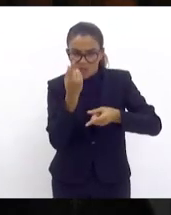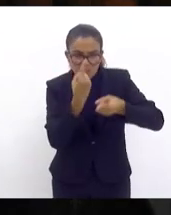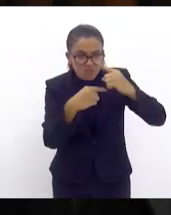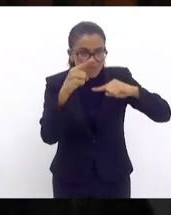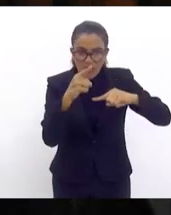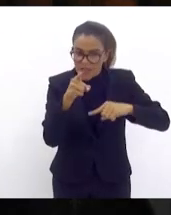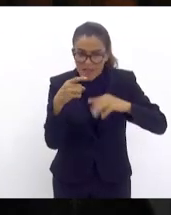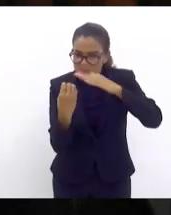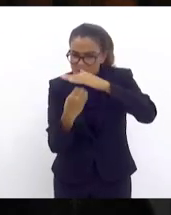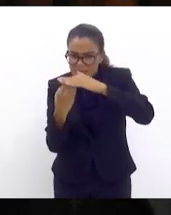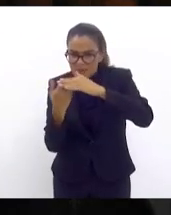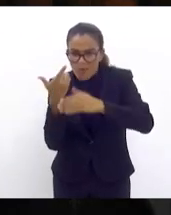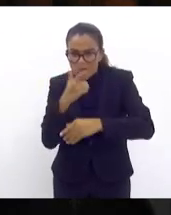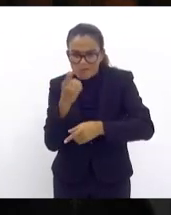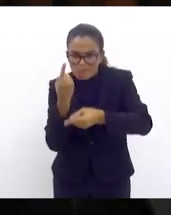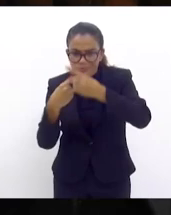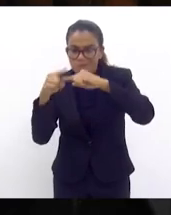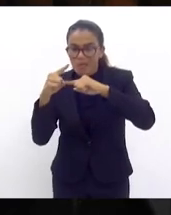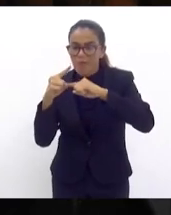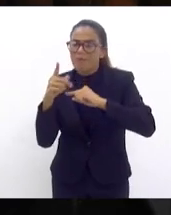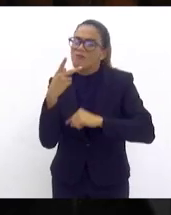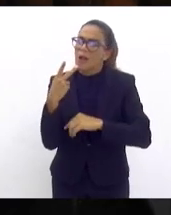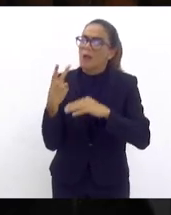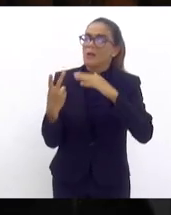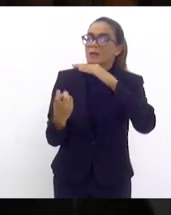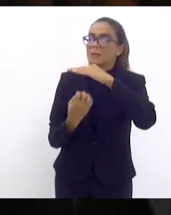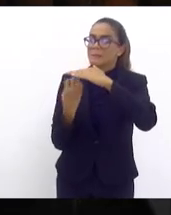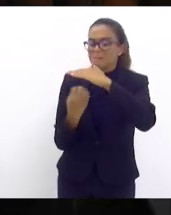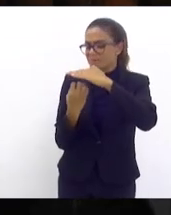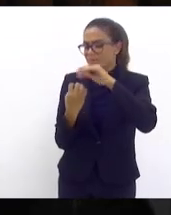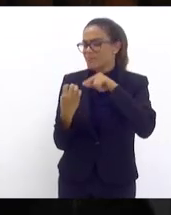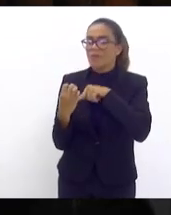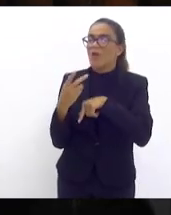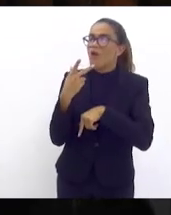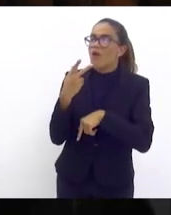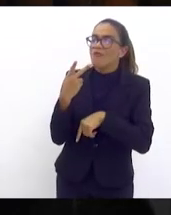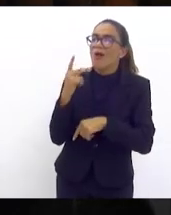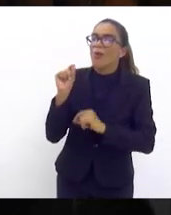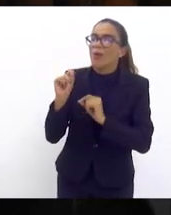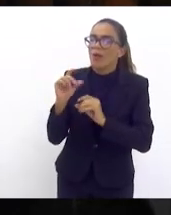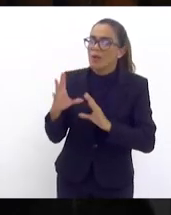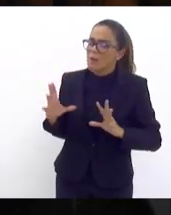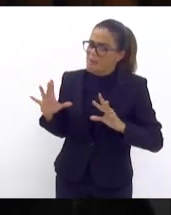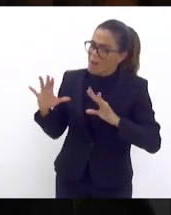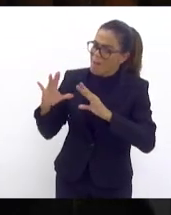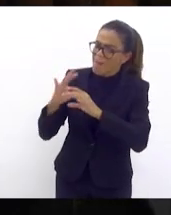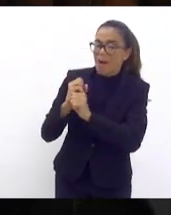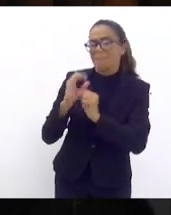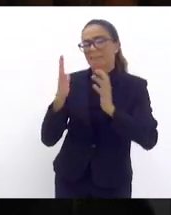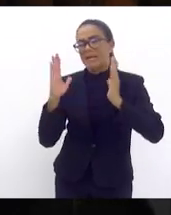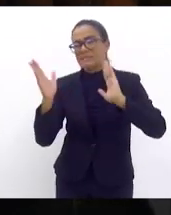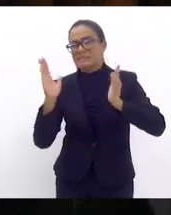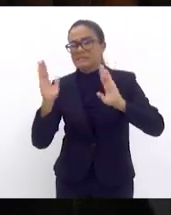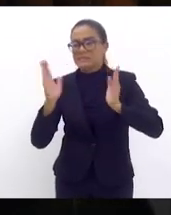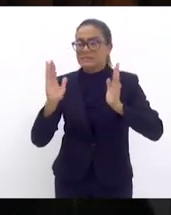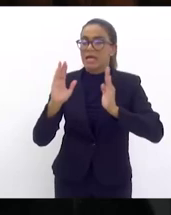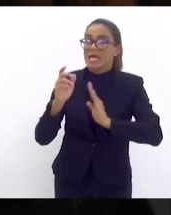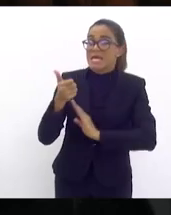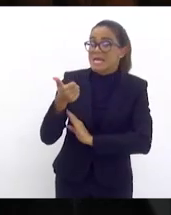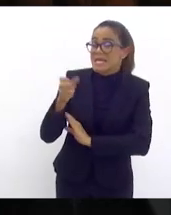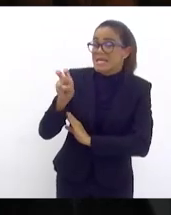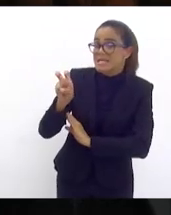quando eu falo de empresas eu falo de 15 mil mais ou menos 15 mil pais